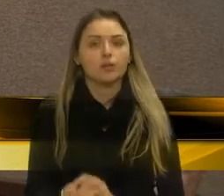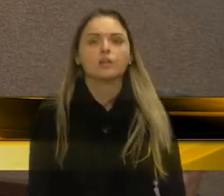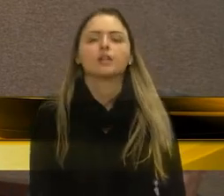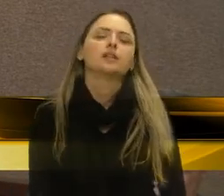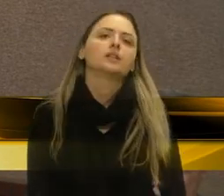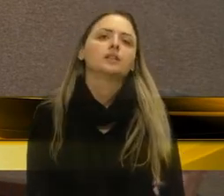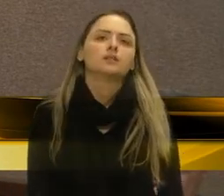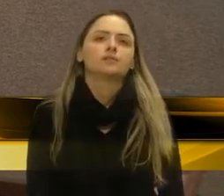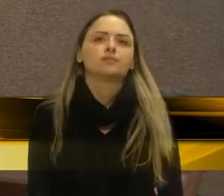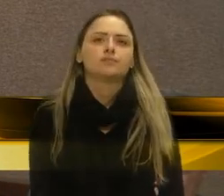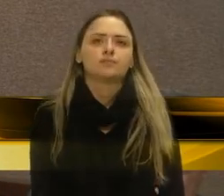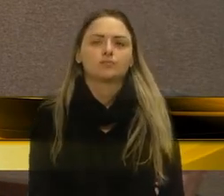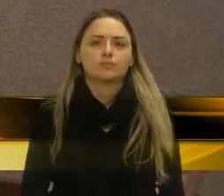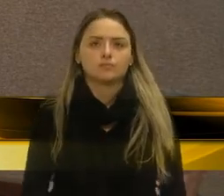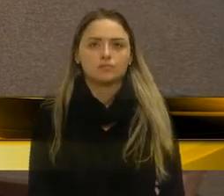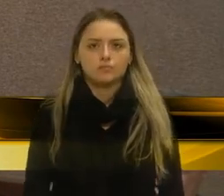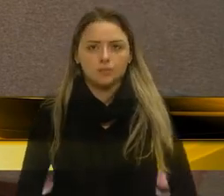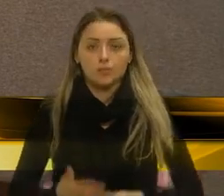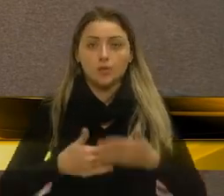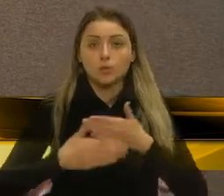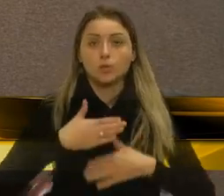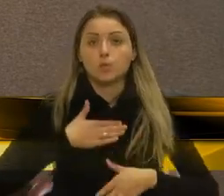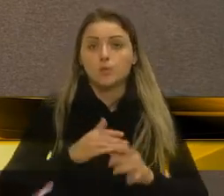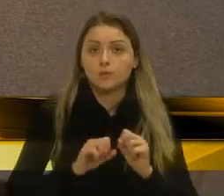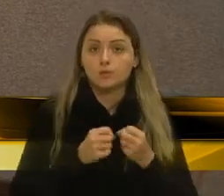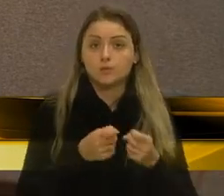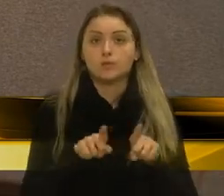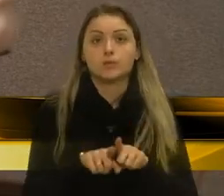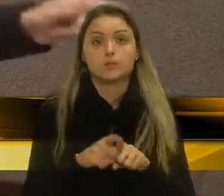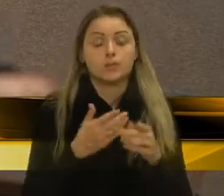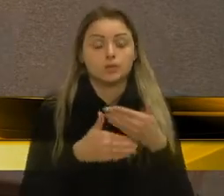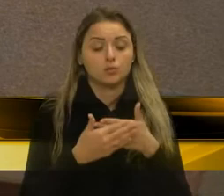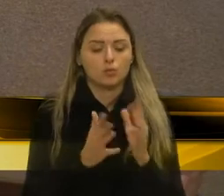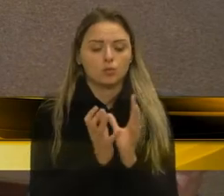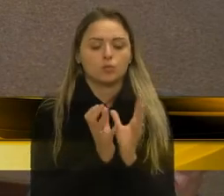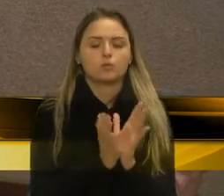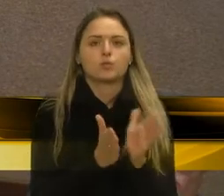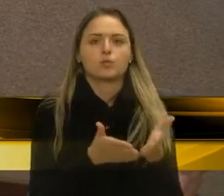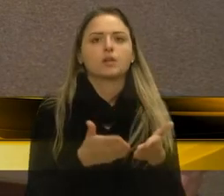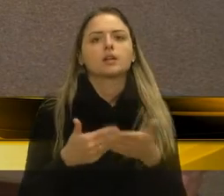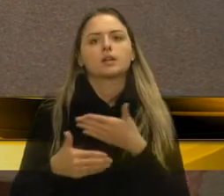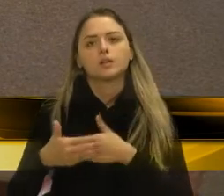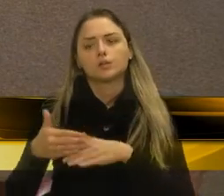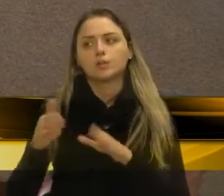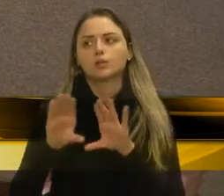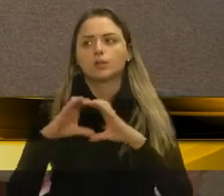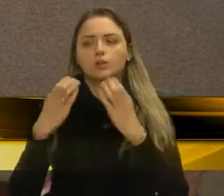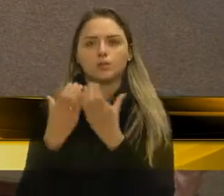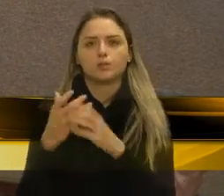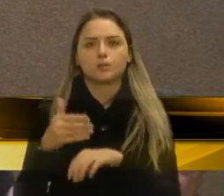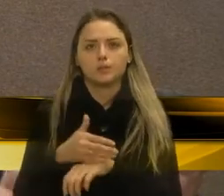também desse vereador, e assim, dos demais vereadores que fazem parte da comissão, e a comunidade, como um todo, se manifestando.